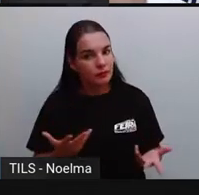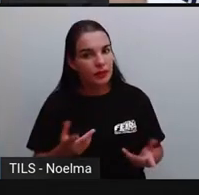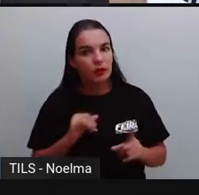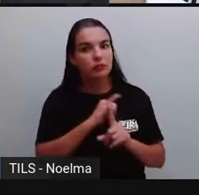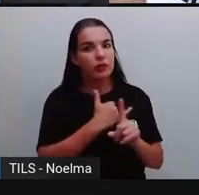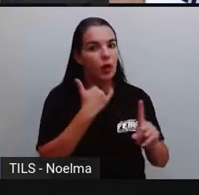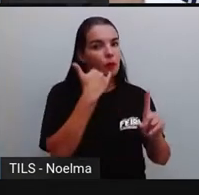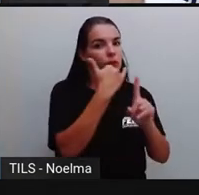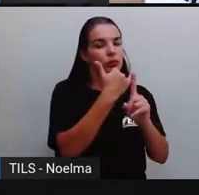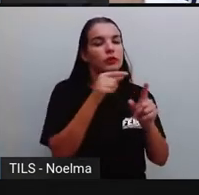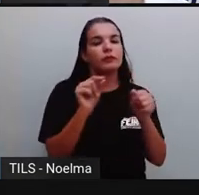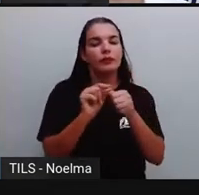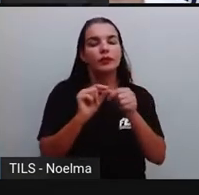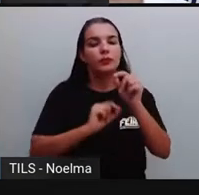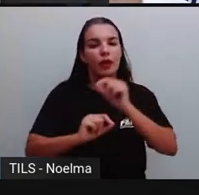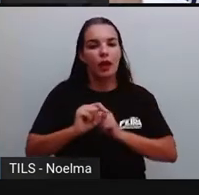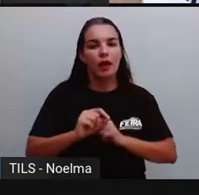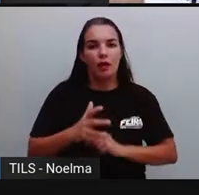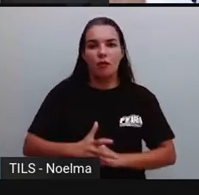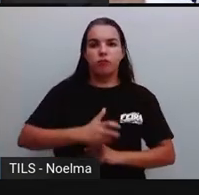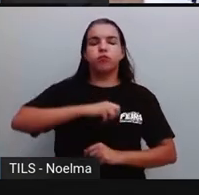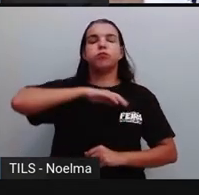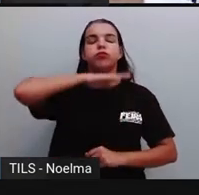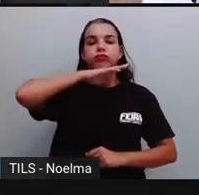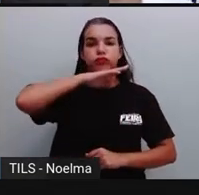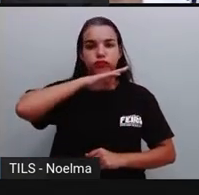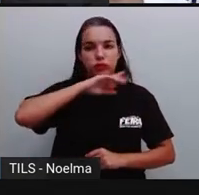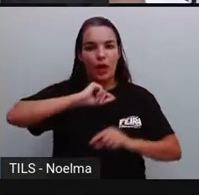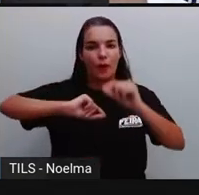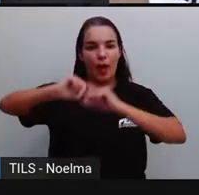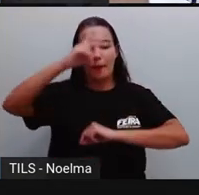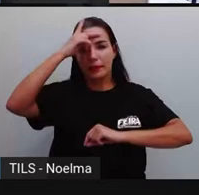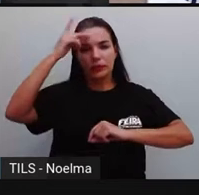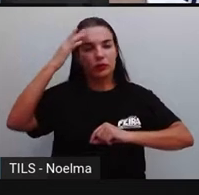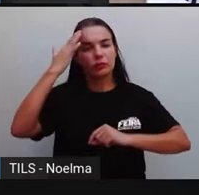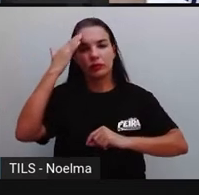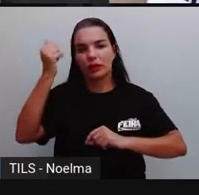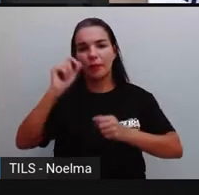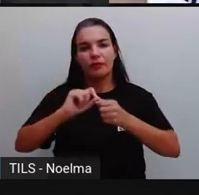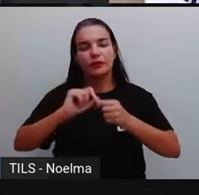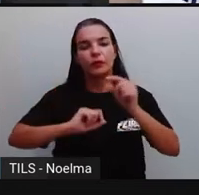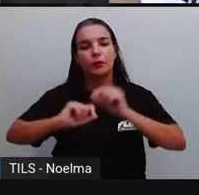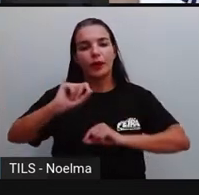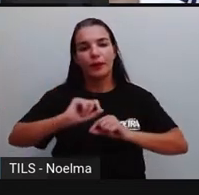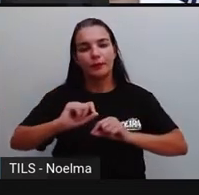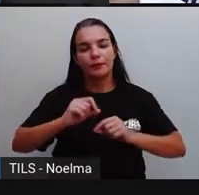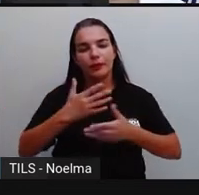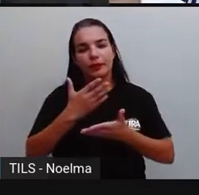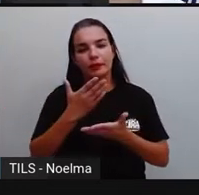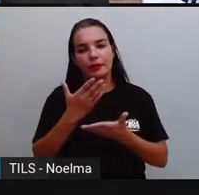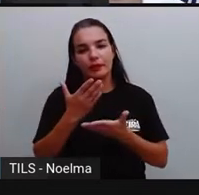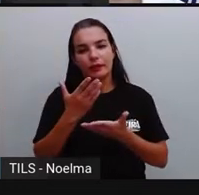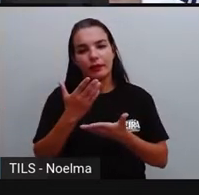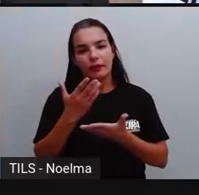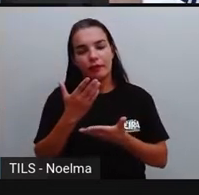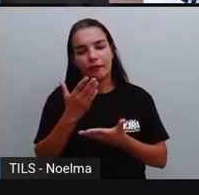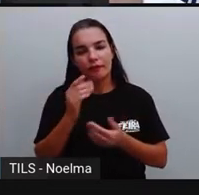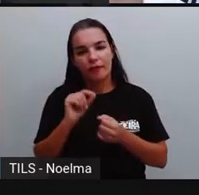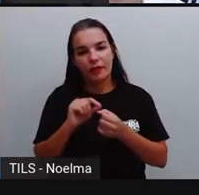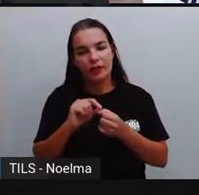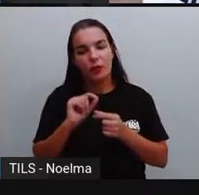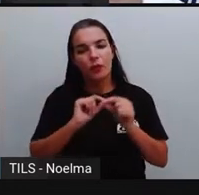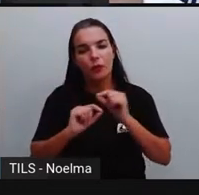pessoa que não está conseguindo lidar com as diferenças, tá bom? Ó, características físicas, sociais e